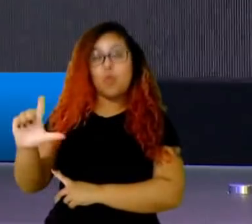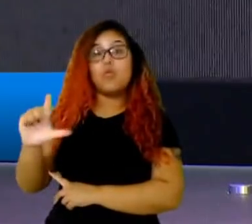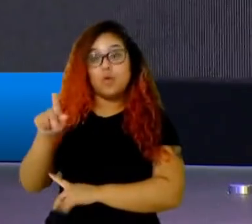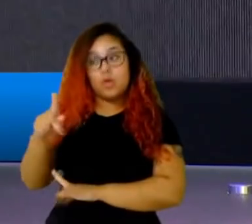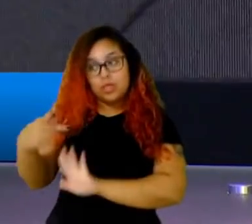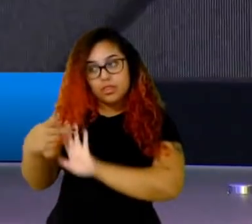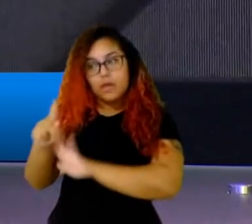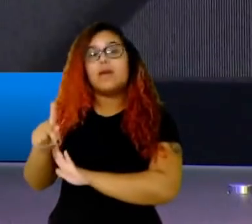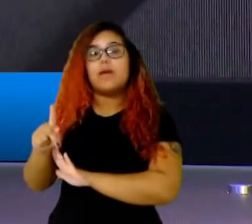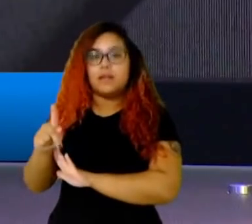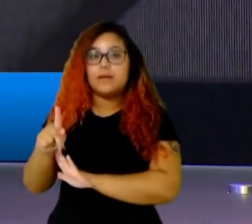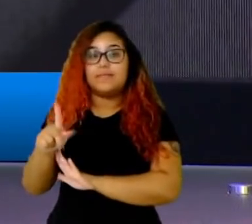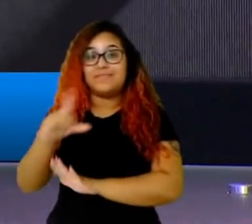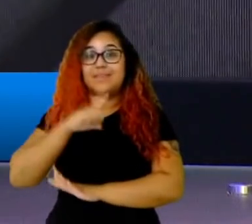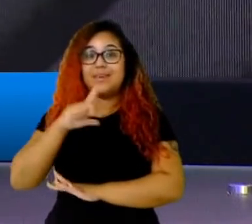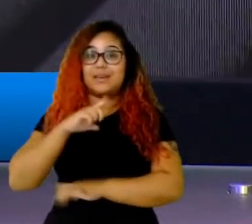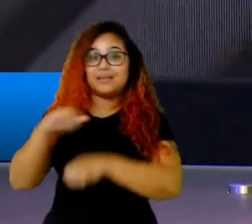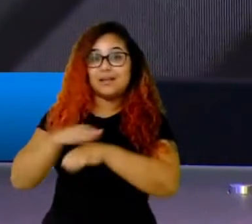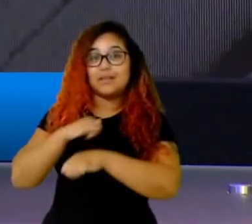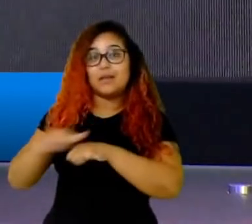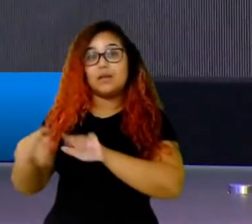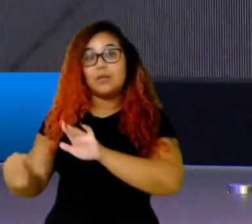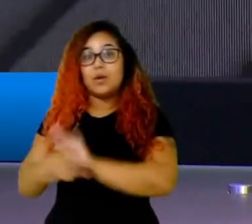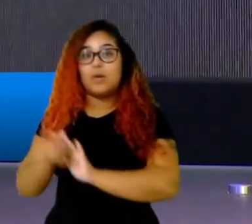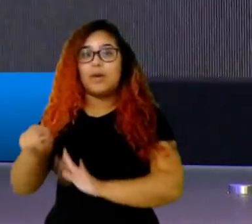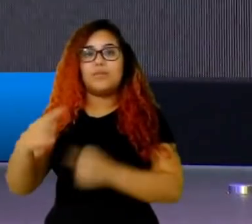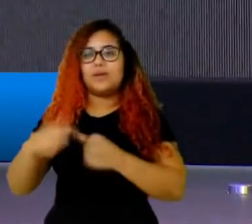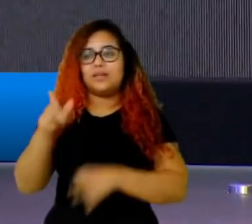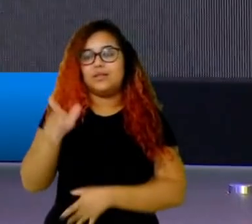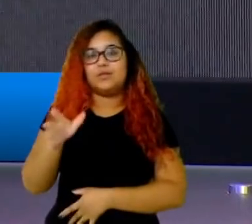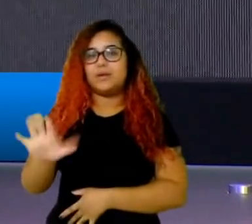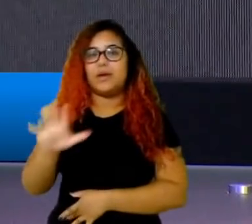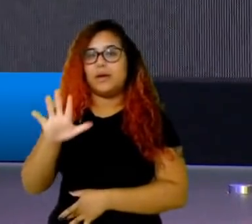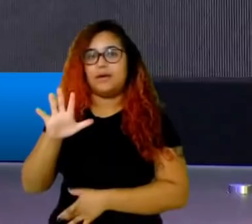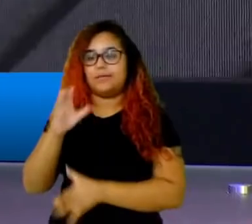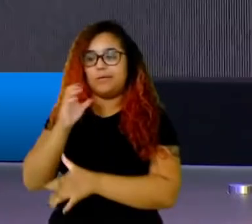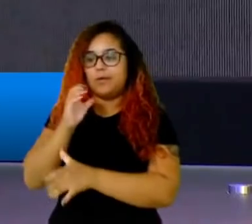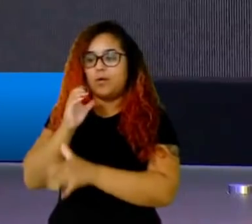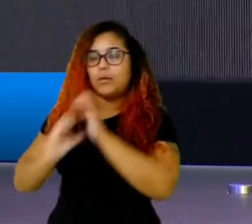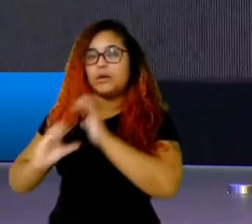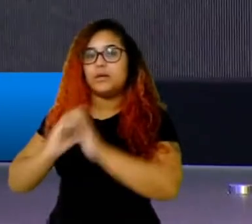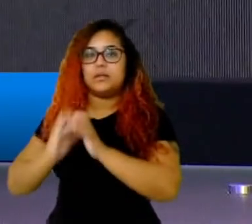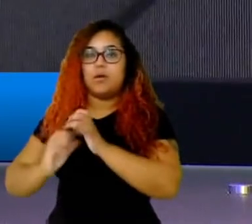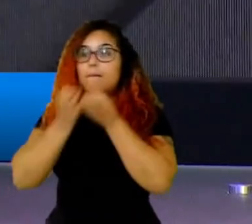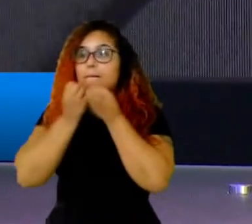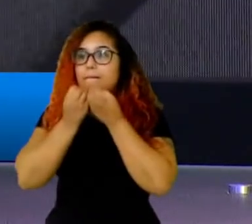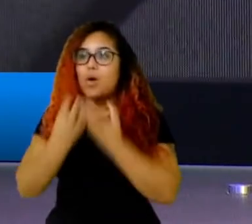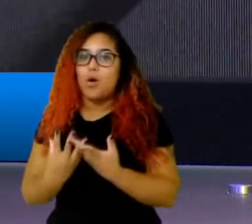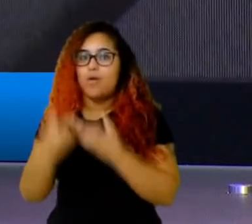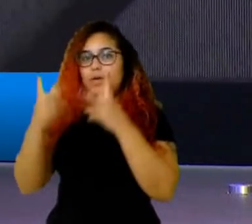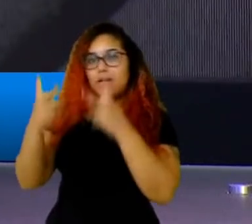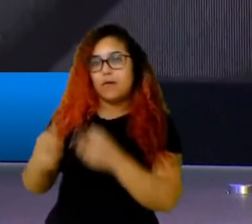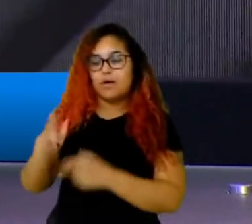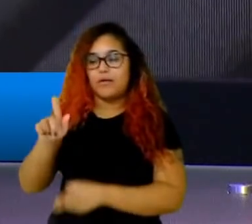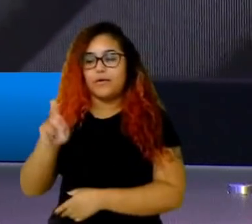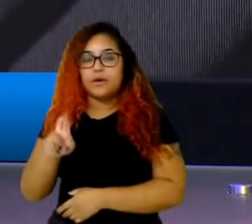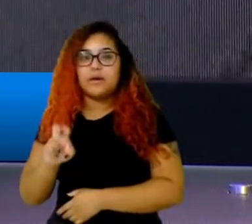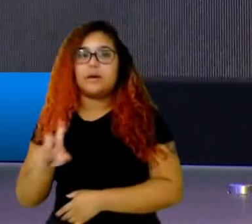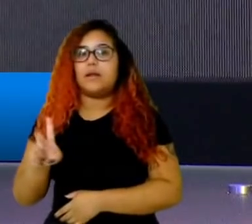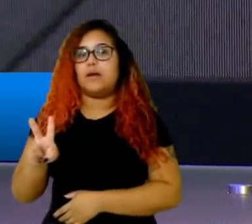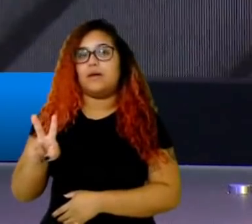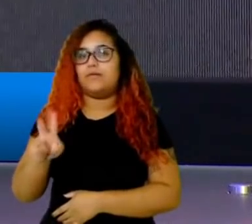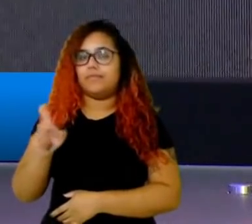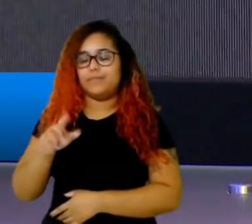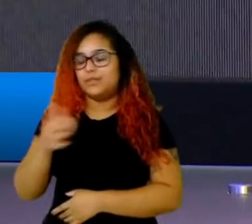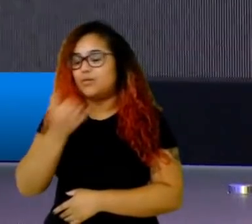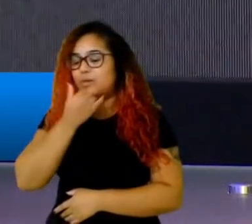ele é o cara que não tem a comunicação tão boa quanto o Grevittar. O Grevittar, basicamente, muitas vezes, ele comanda o ritmo de jogo. O Avenger, ele